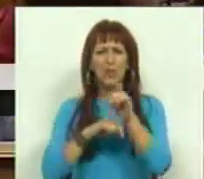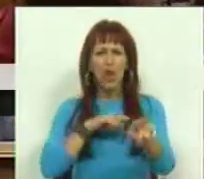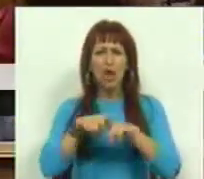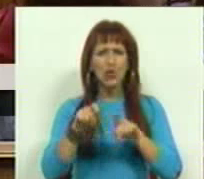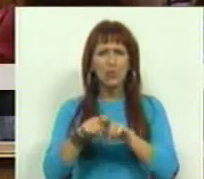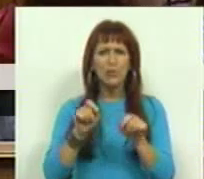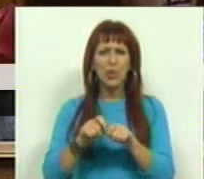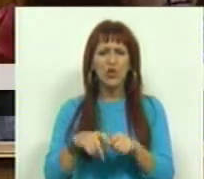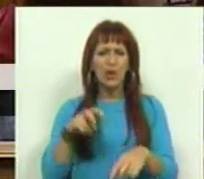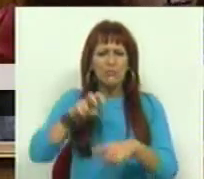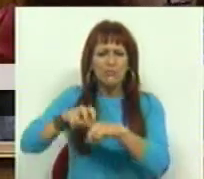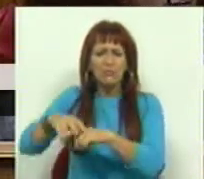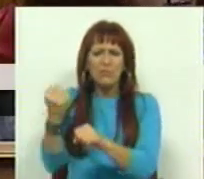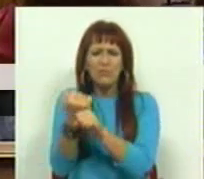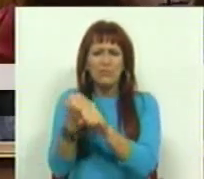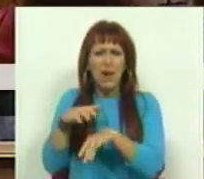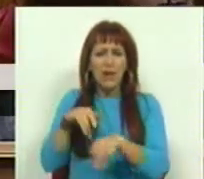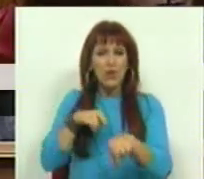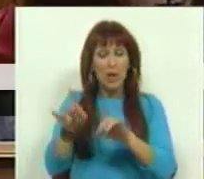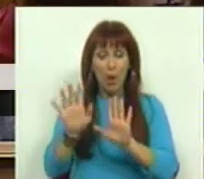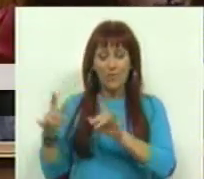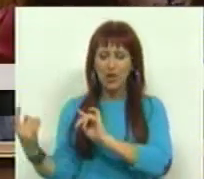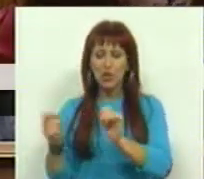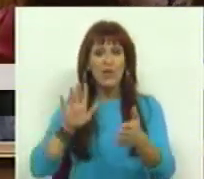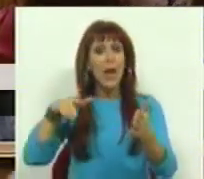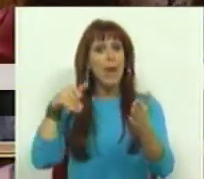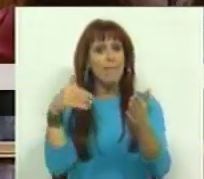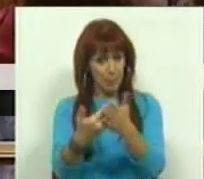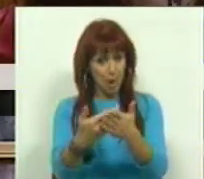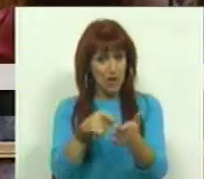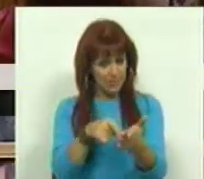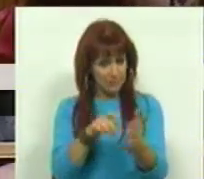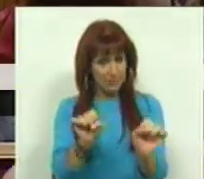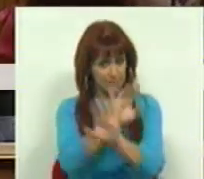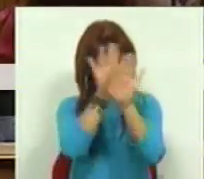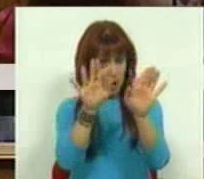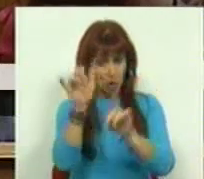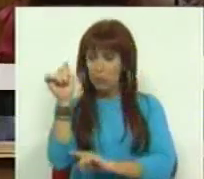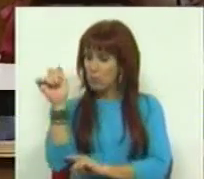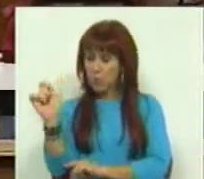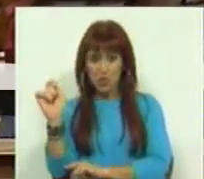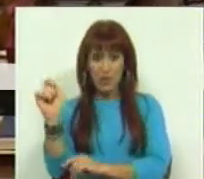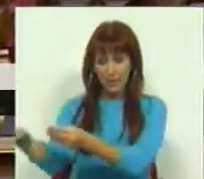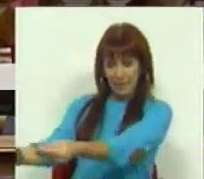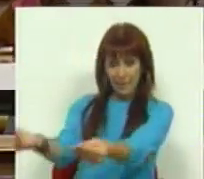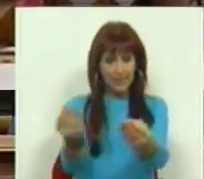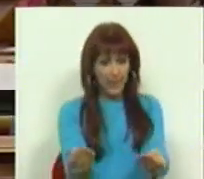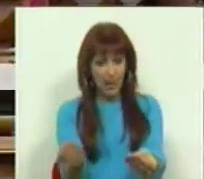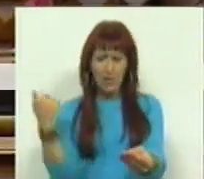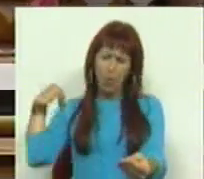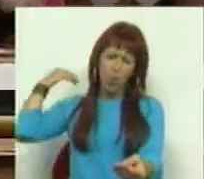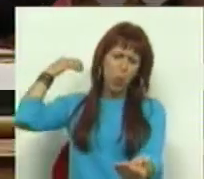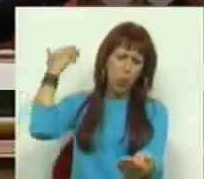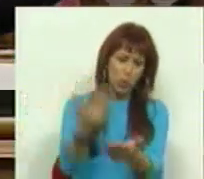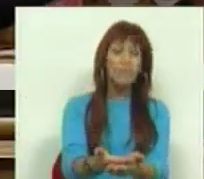Deputados ou de Cargos Políticos. Estamos a discutir propostas concretas que o Bloco de Esquerda vem trazendo há muito